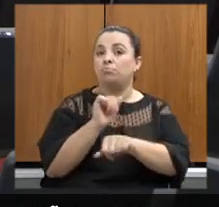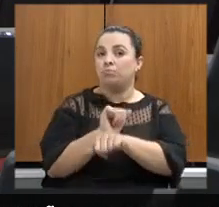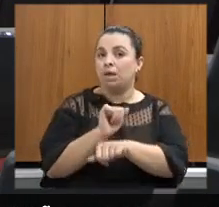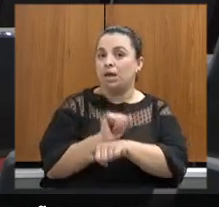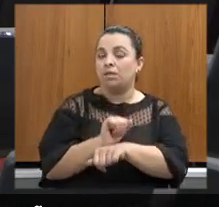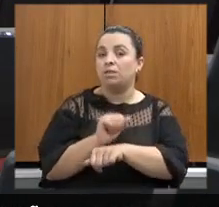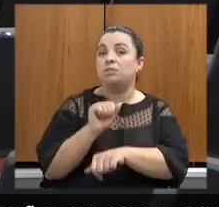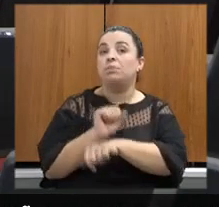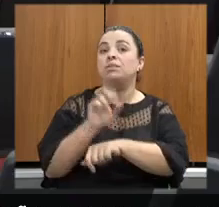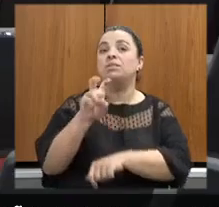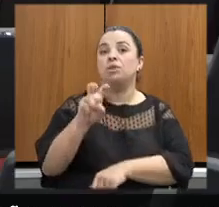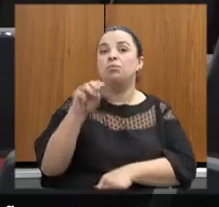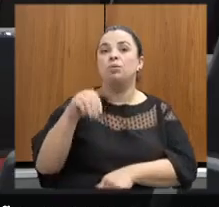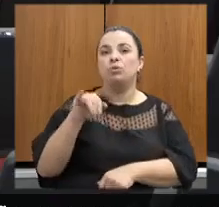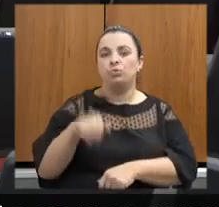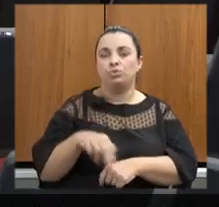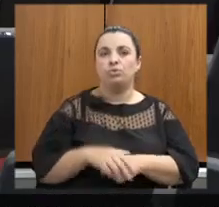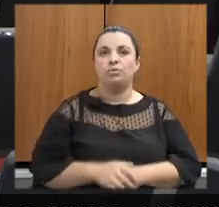cinco minutos.